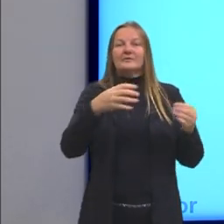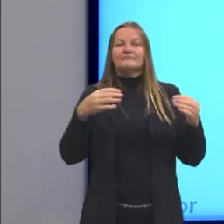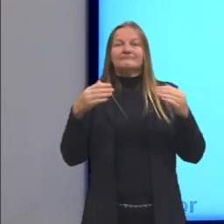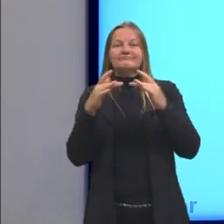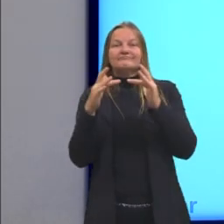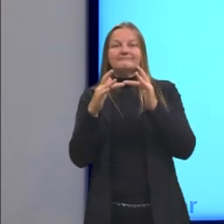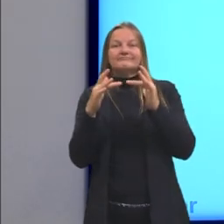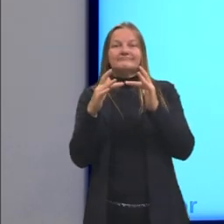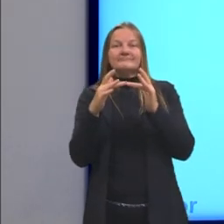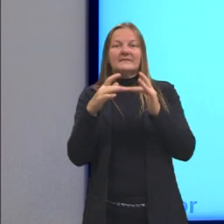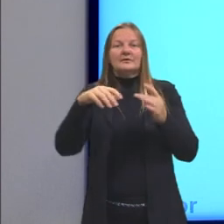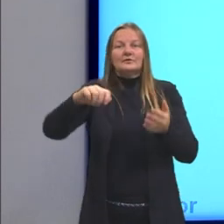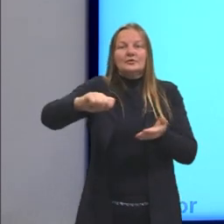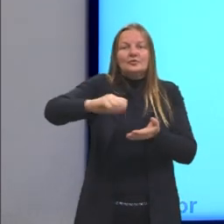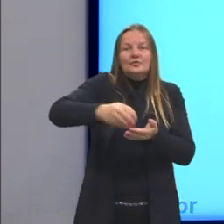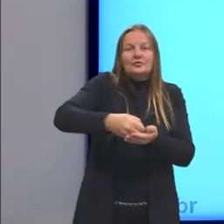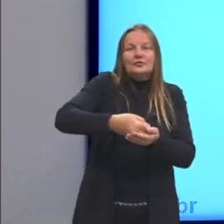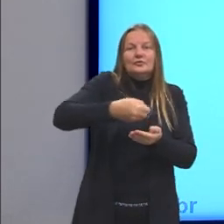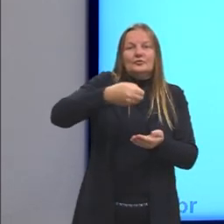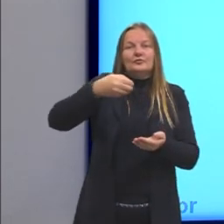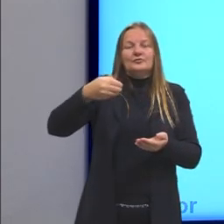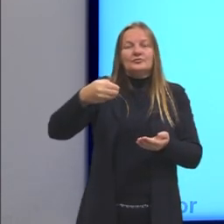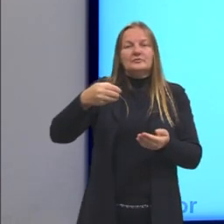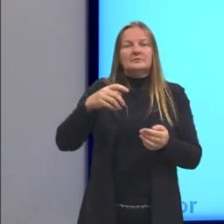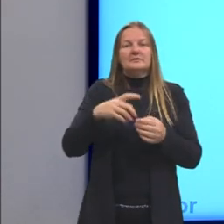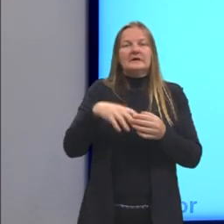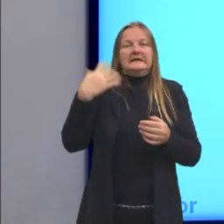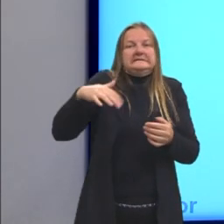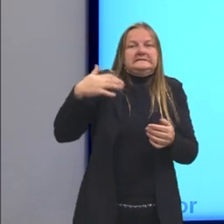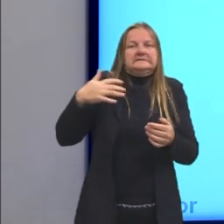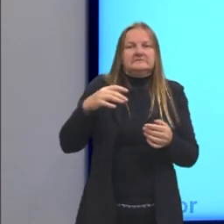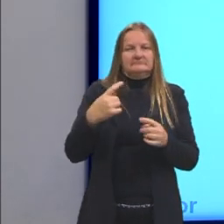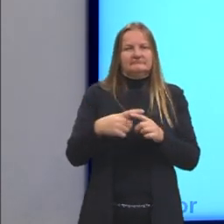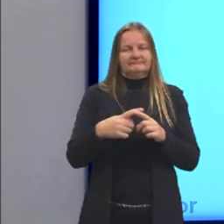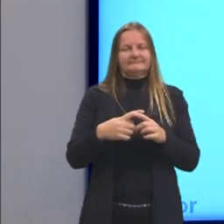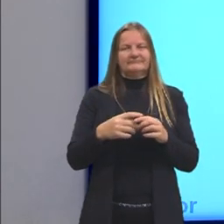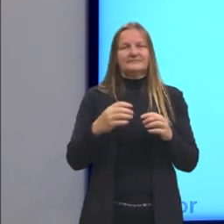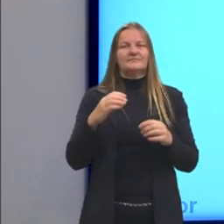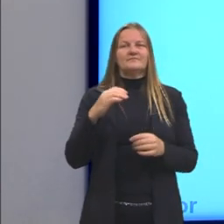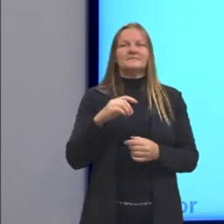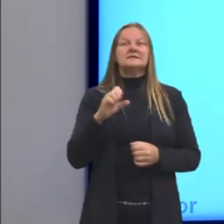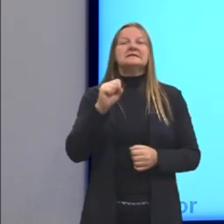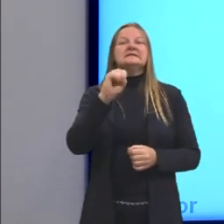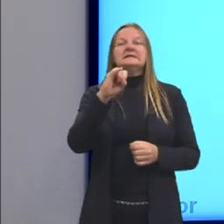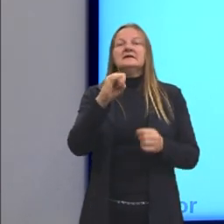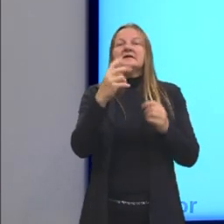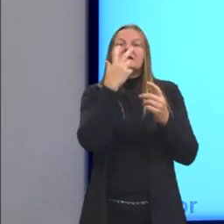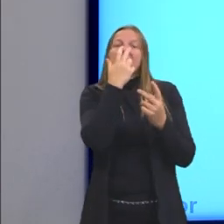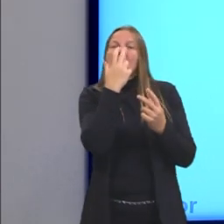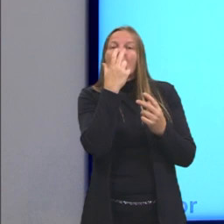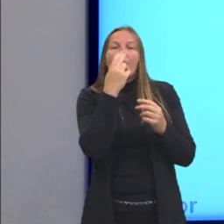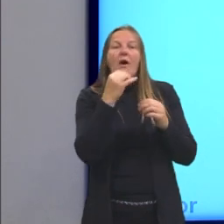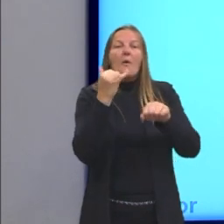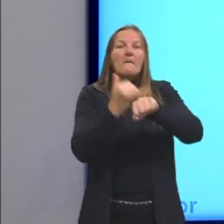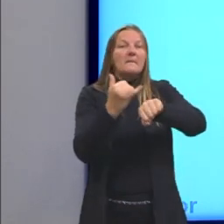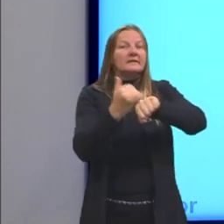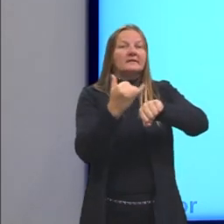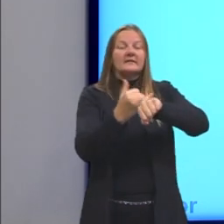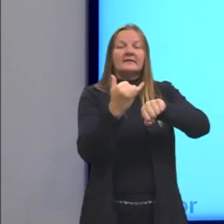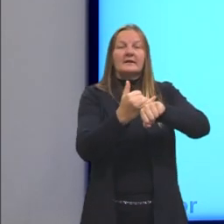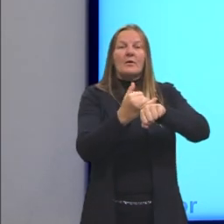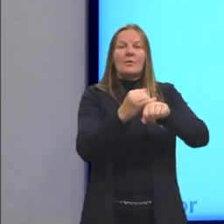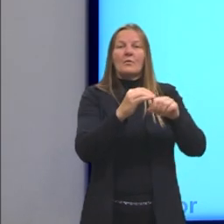menos temperatura nesse cabo aqui, por causa do material dele. Então, pensem que se fosse uma concha totalmente de metal,